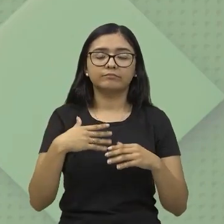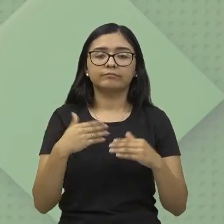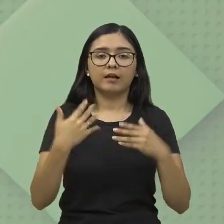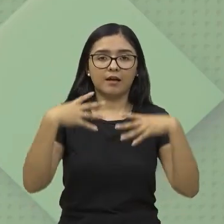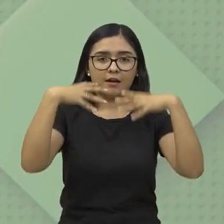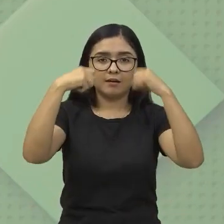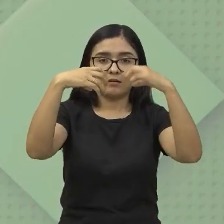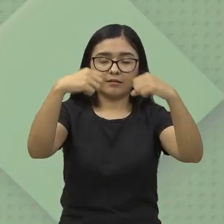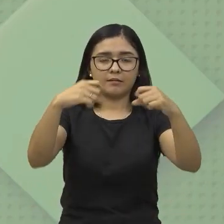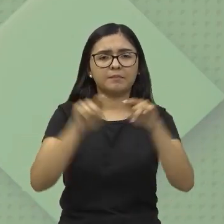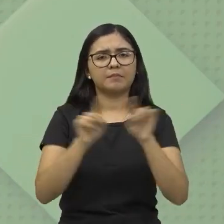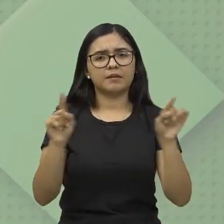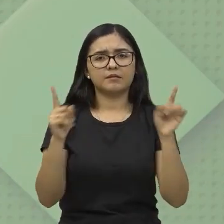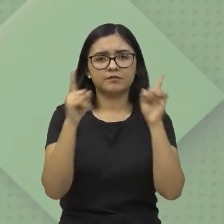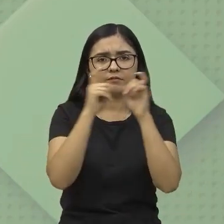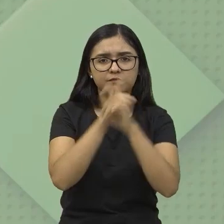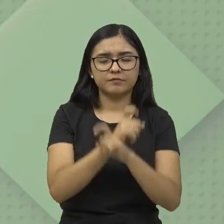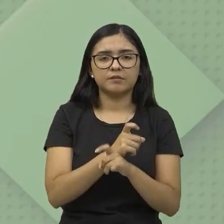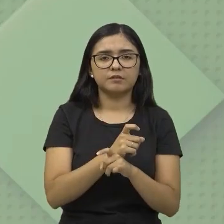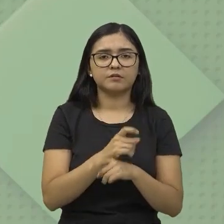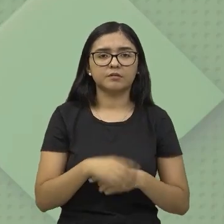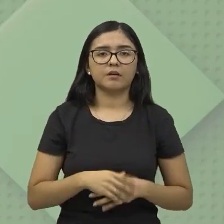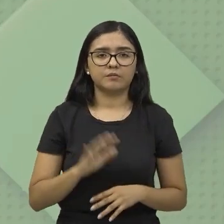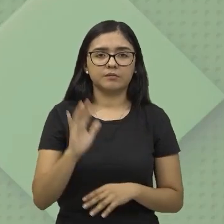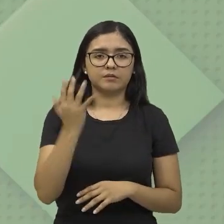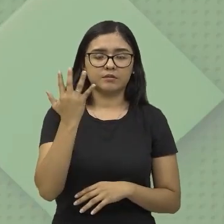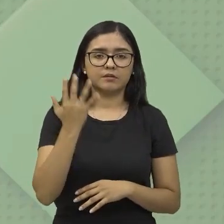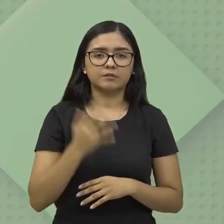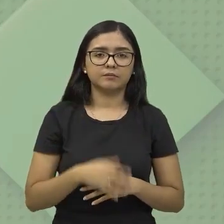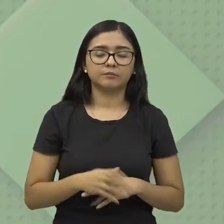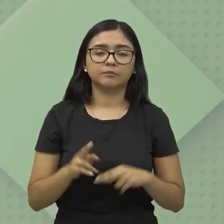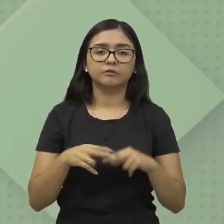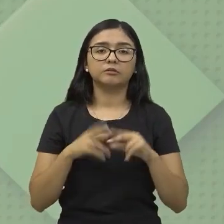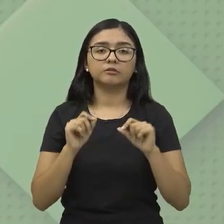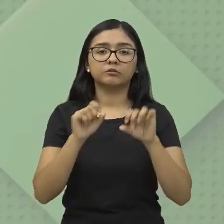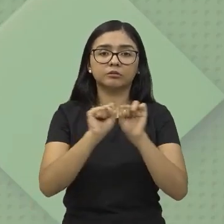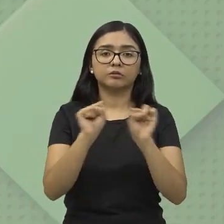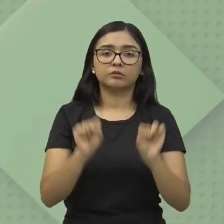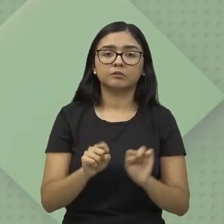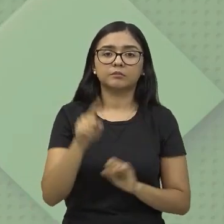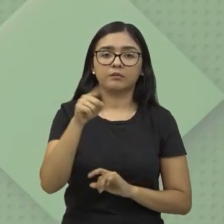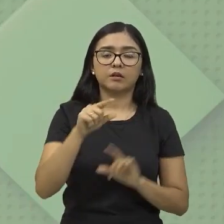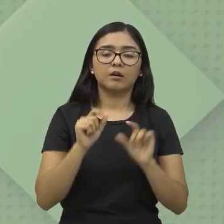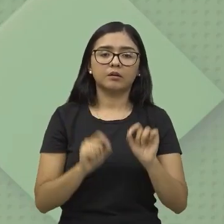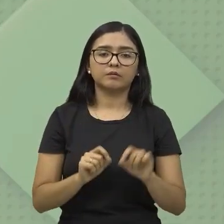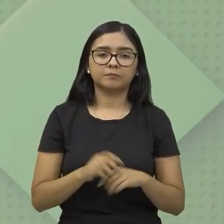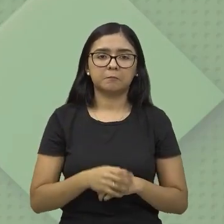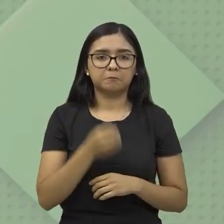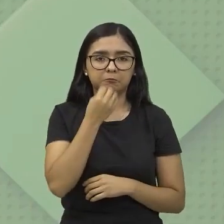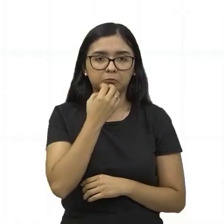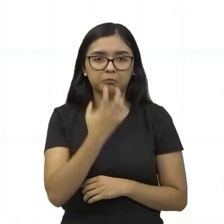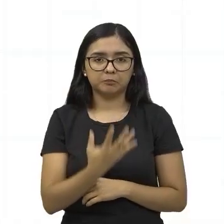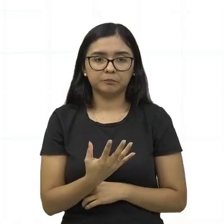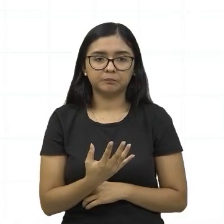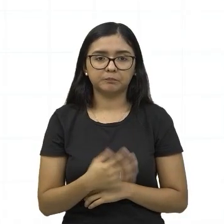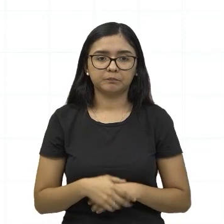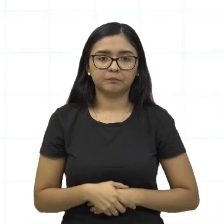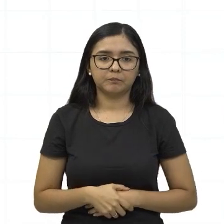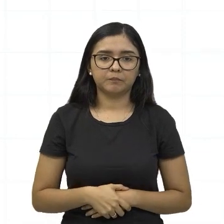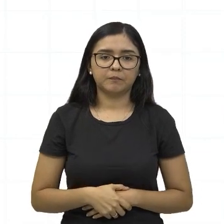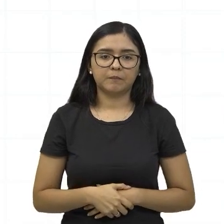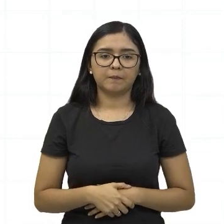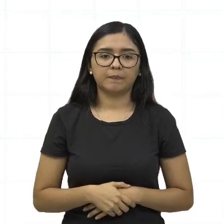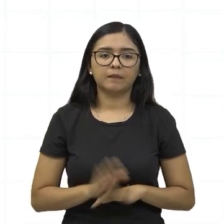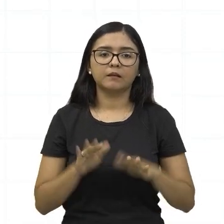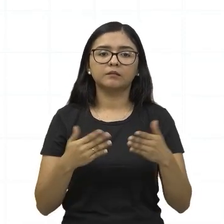Mas isso é muito difícil, né, muito raro de acontecer, porque esse sistema aí também é bastante eficiente. Então, a gente vê aí,